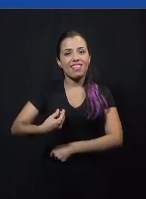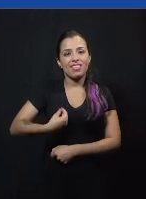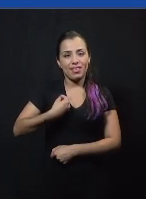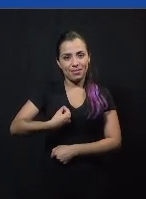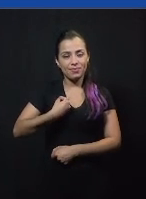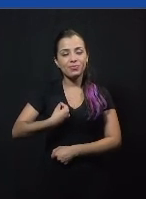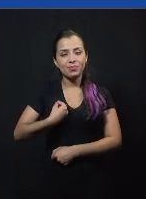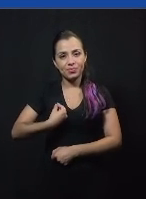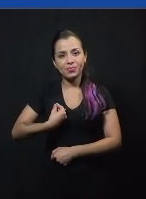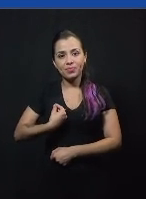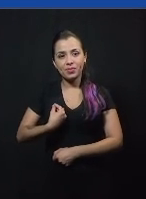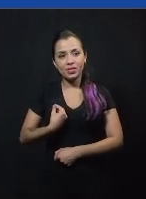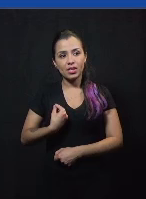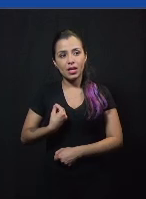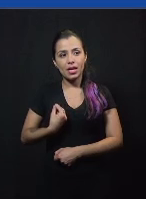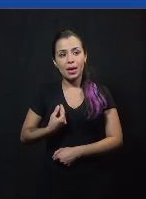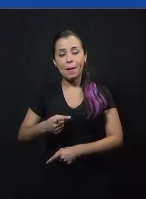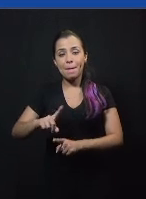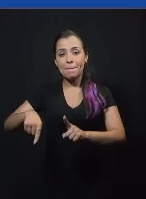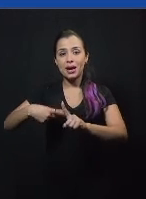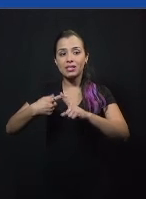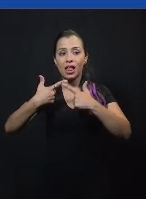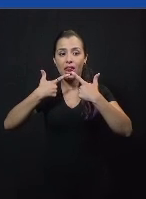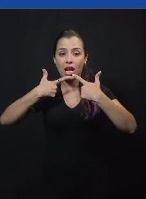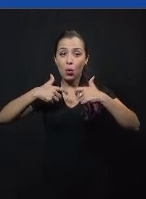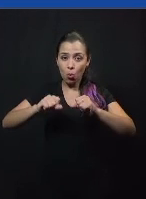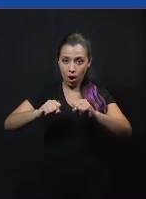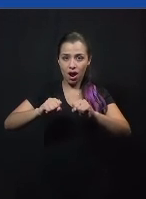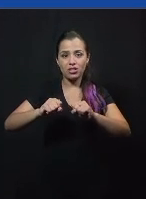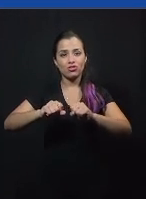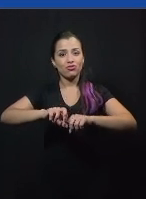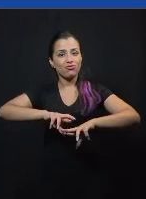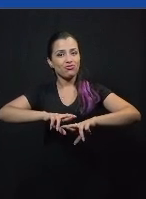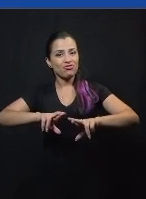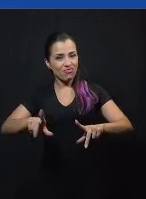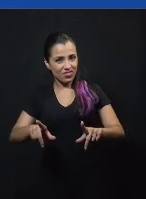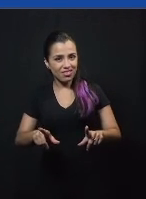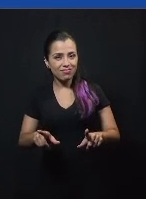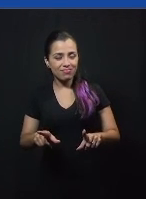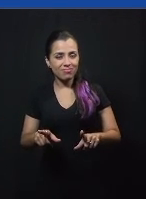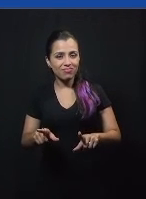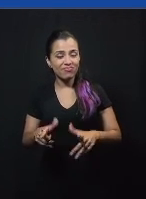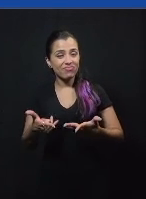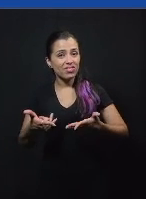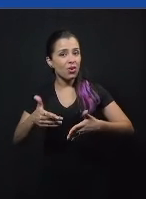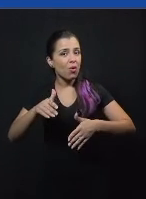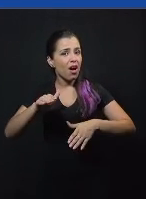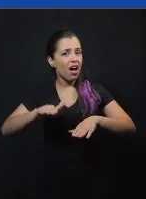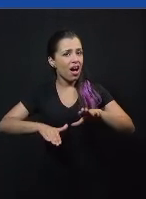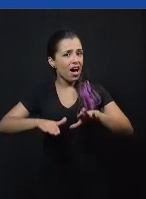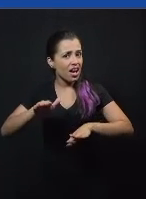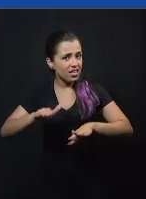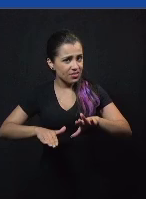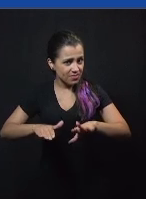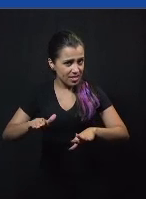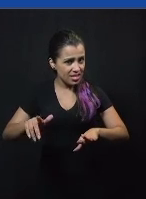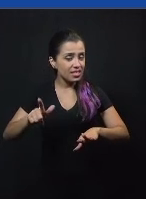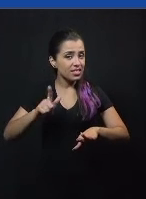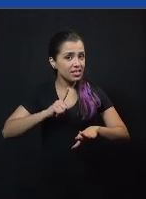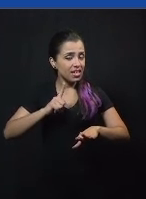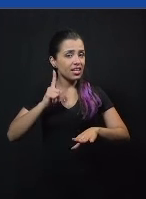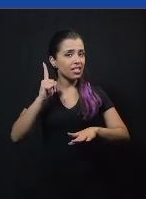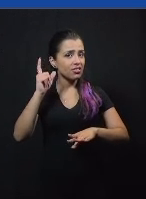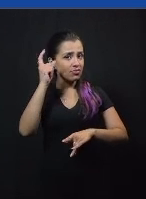mas a linguagem a pauta é distinta então às vezes a gente vê um pouco um pedatismo na linguagem ou na